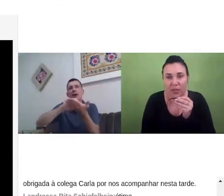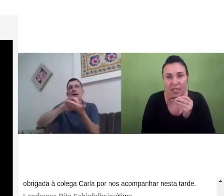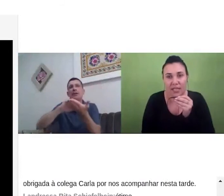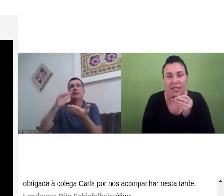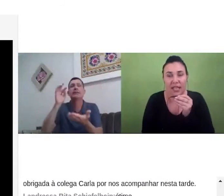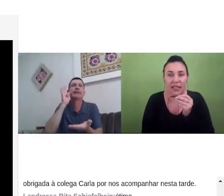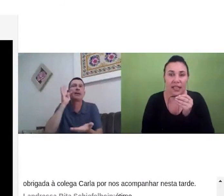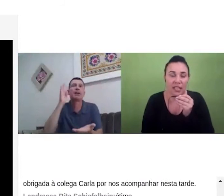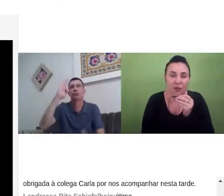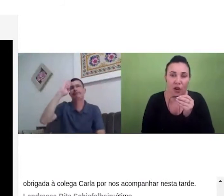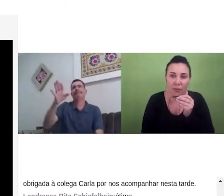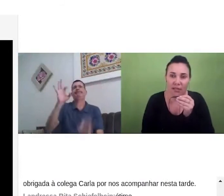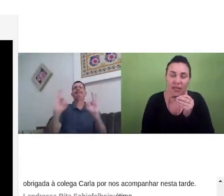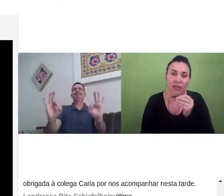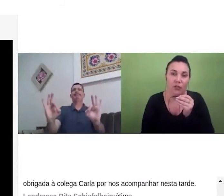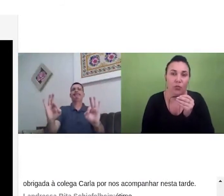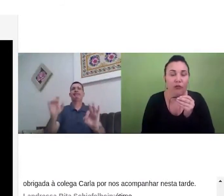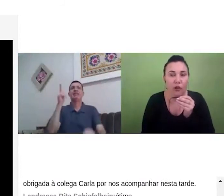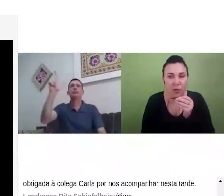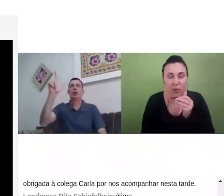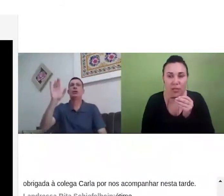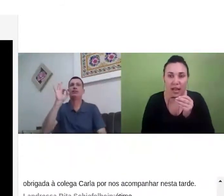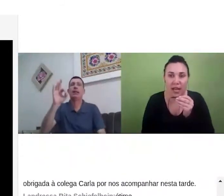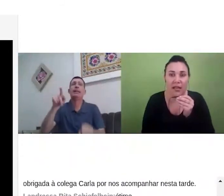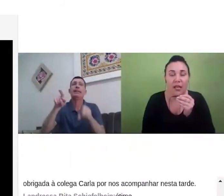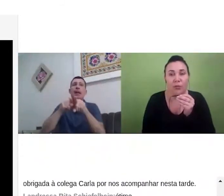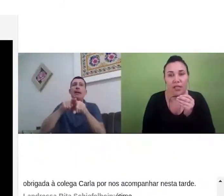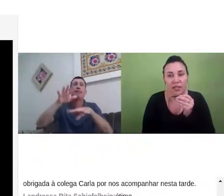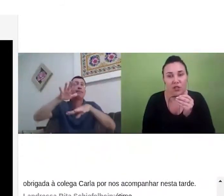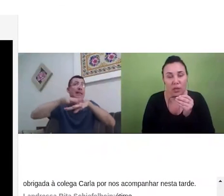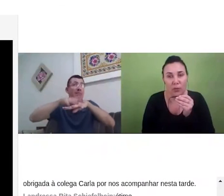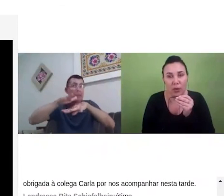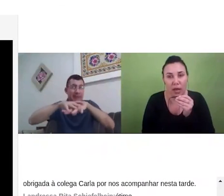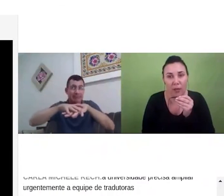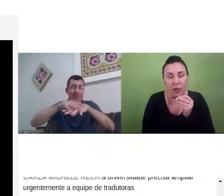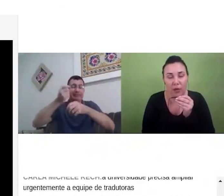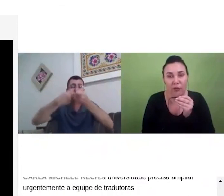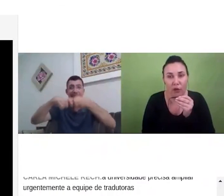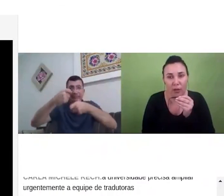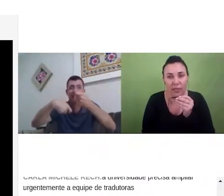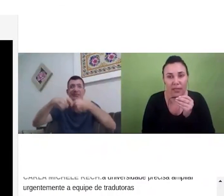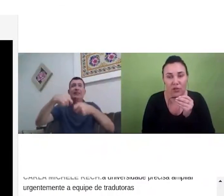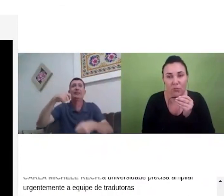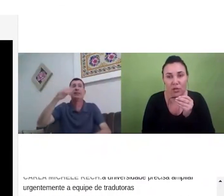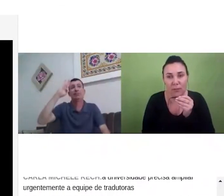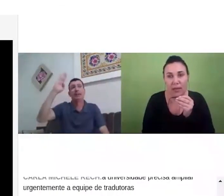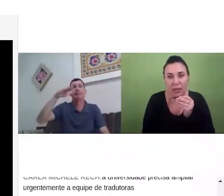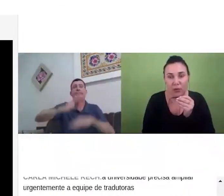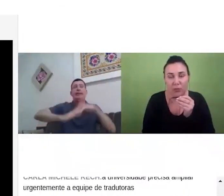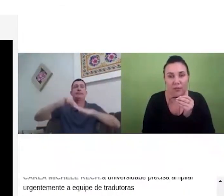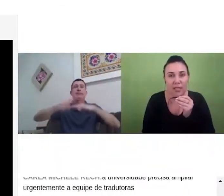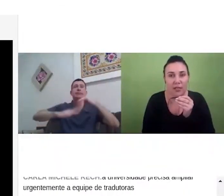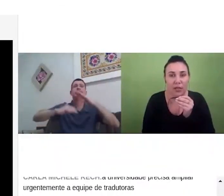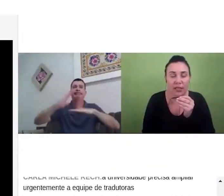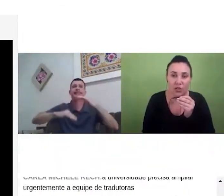muitas vezes tem as formas ou uma forma de mostrar muitas vezes a gente tem que procurar a melhor forma de mostrar para